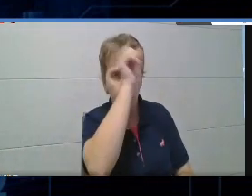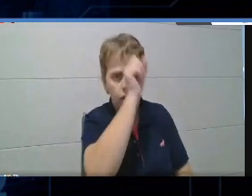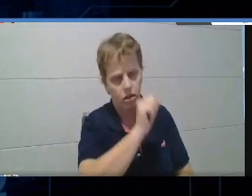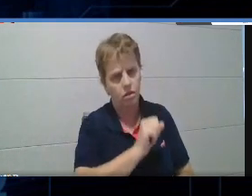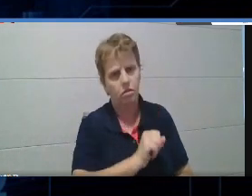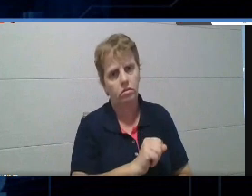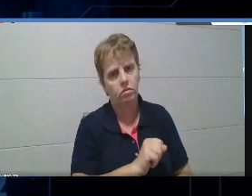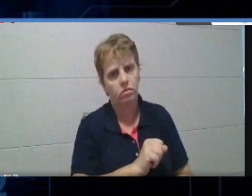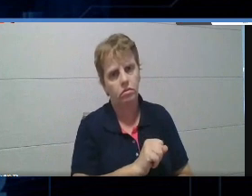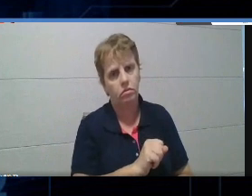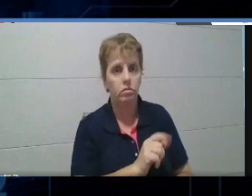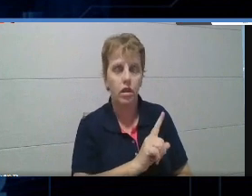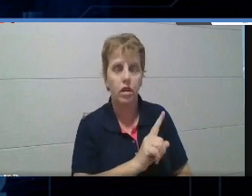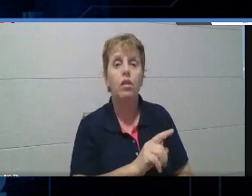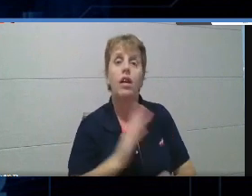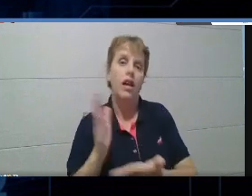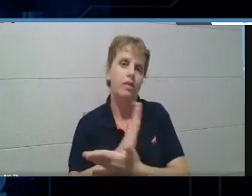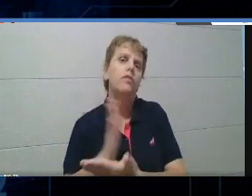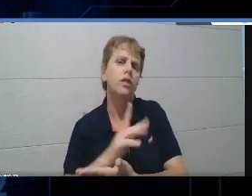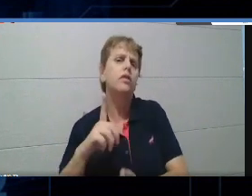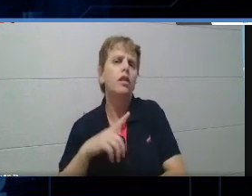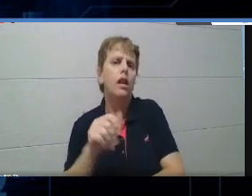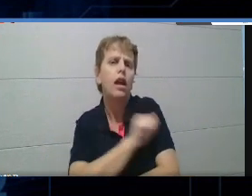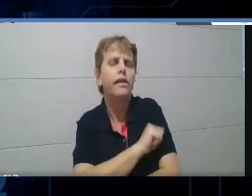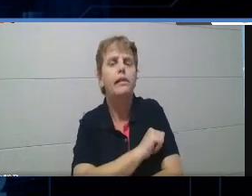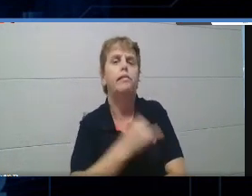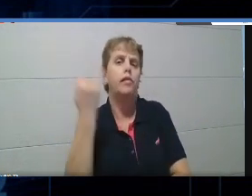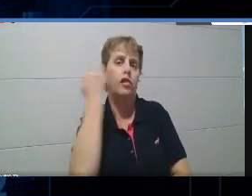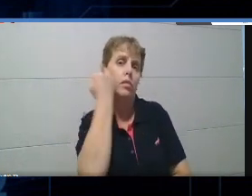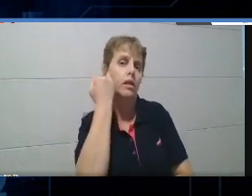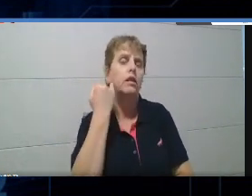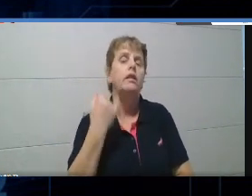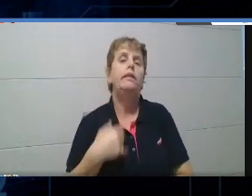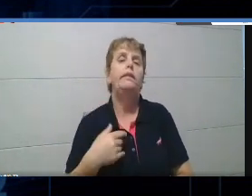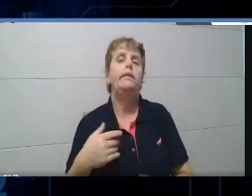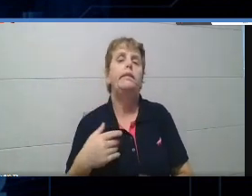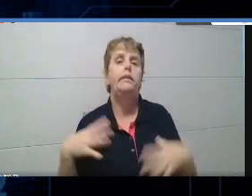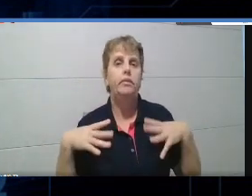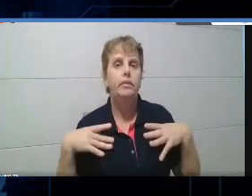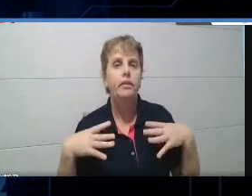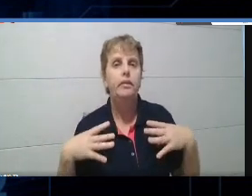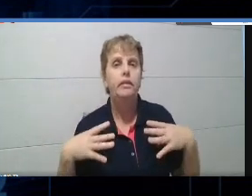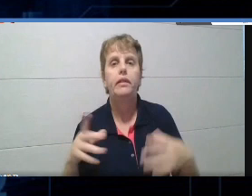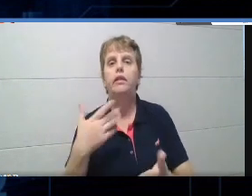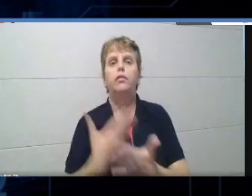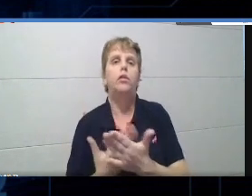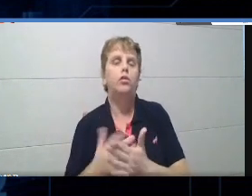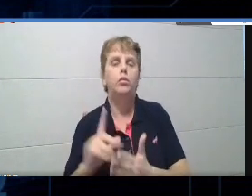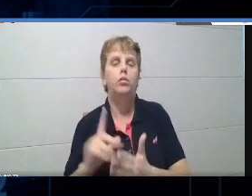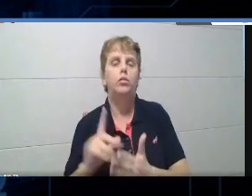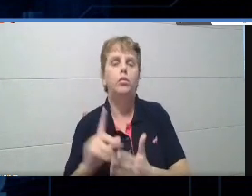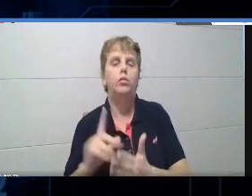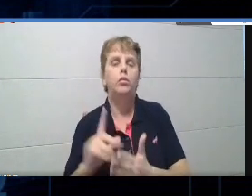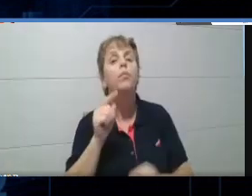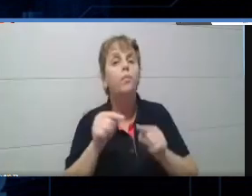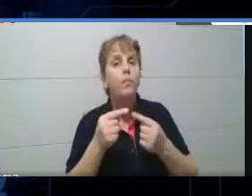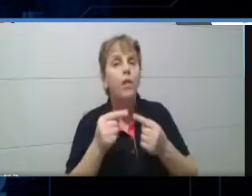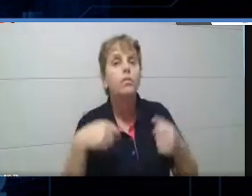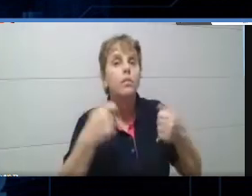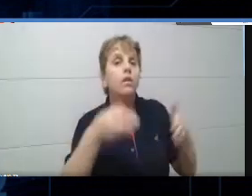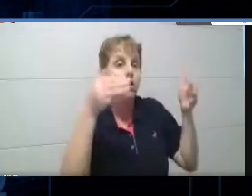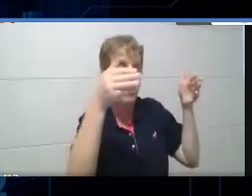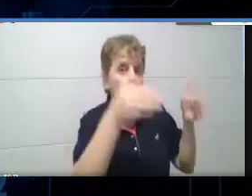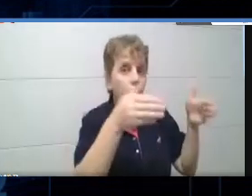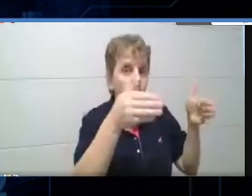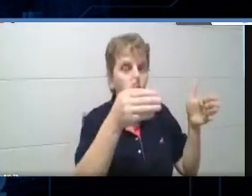que não escuta, aquele fulaninho, a gente tem tudo isso, mas a não vai focar nele, a gente vai focar naqueles outros tantos que prestam atenção e que estão ali